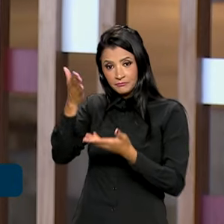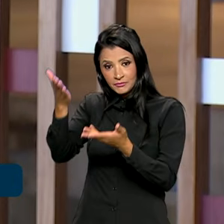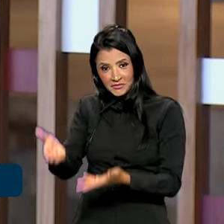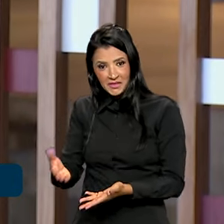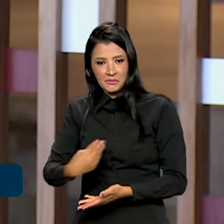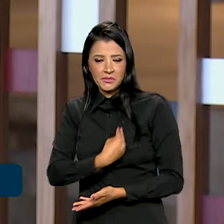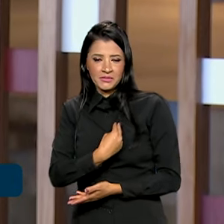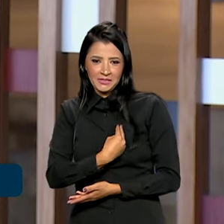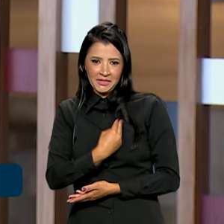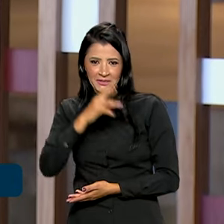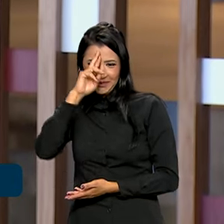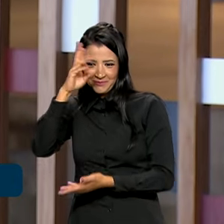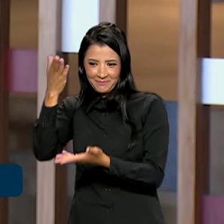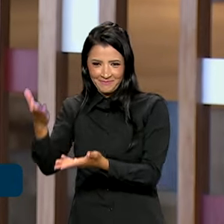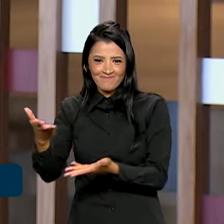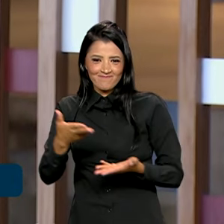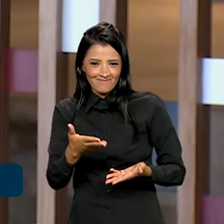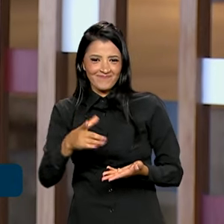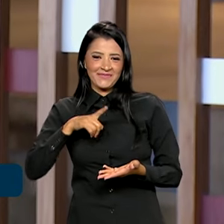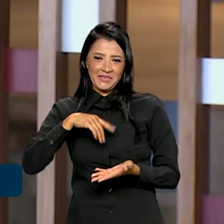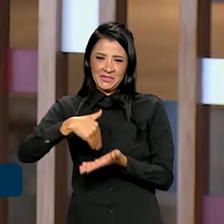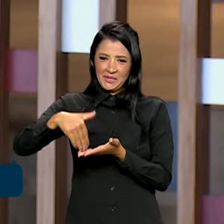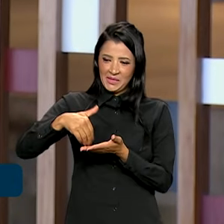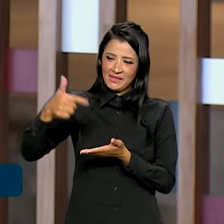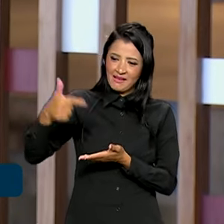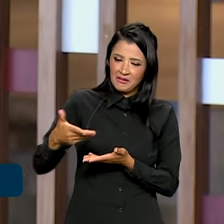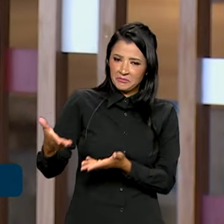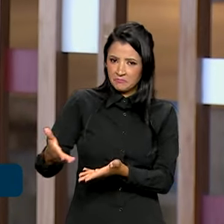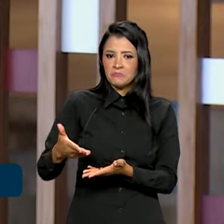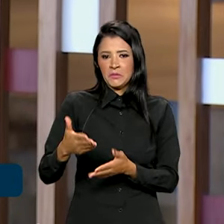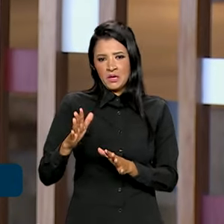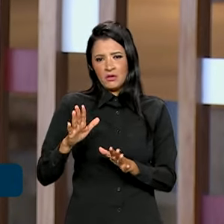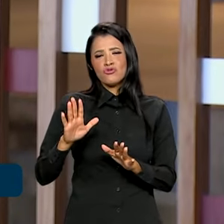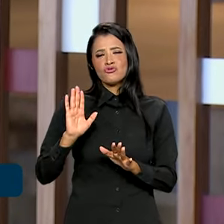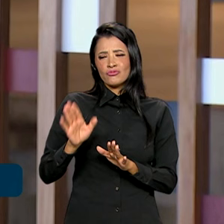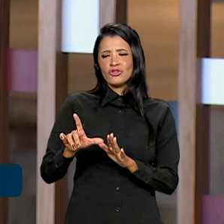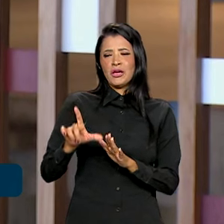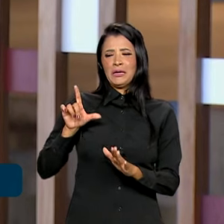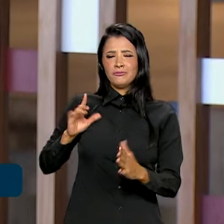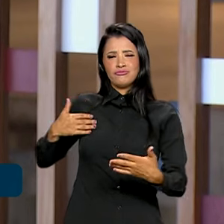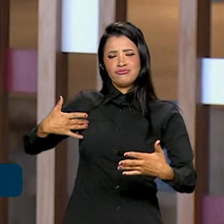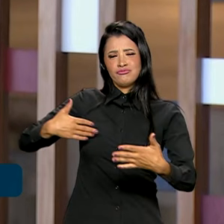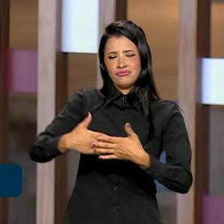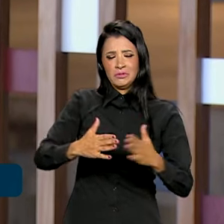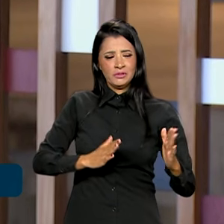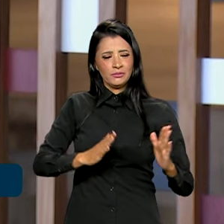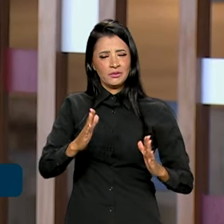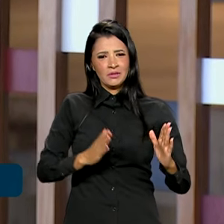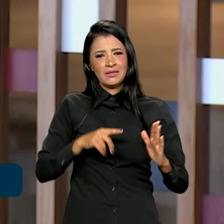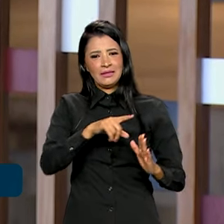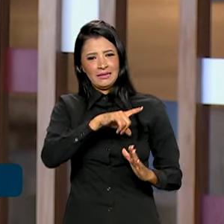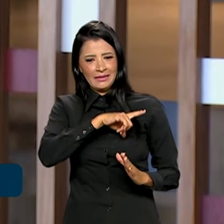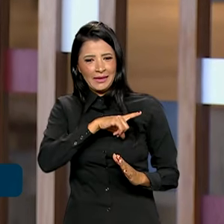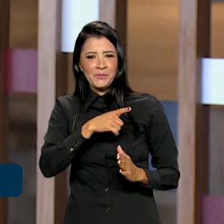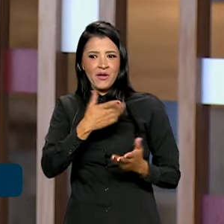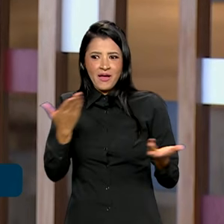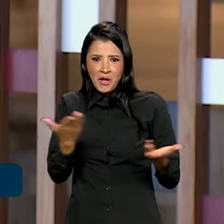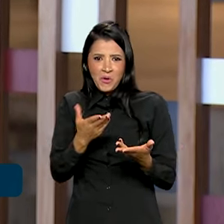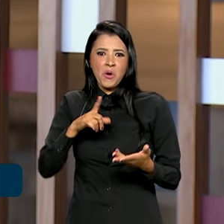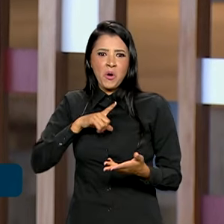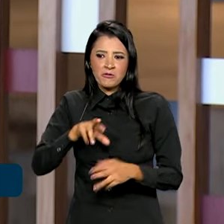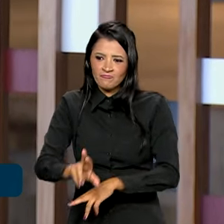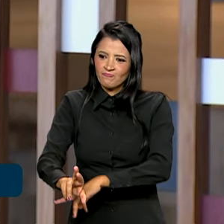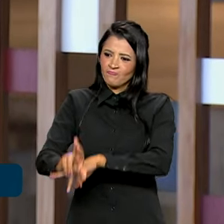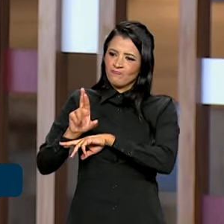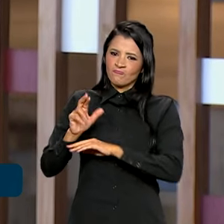depois de um longo tempo, é a presença de uma representação de